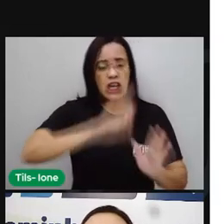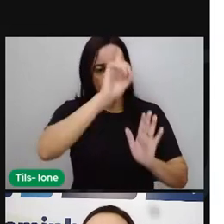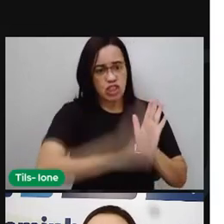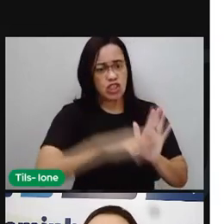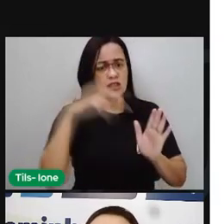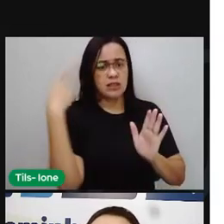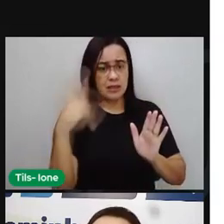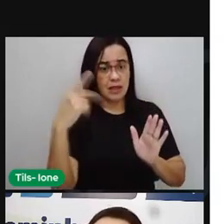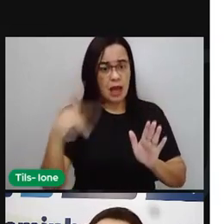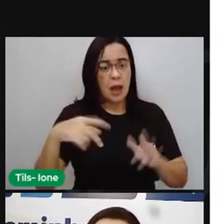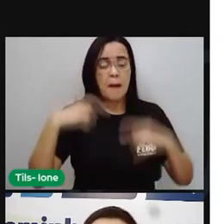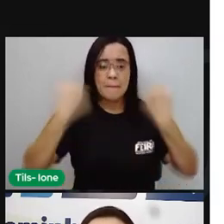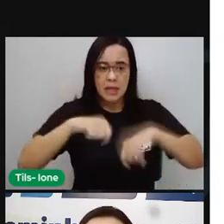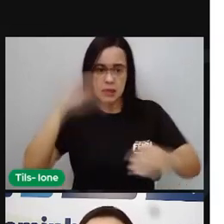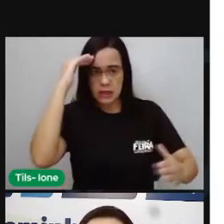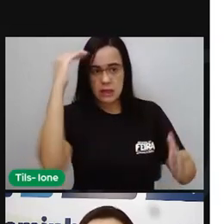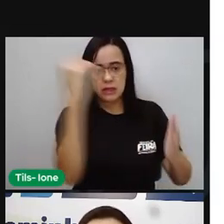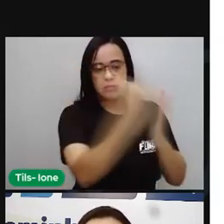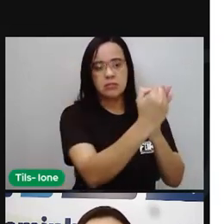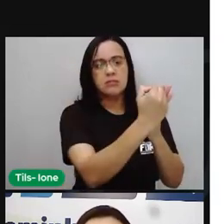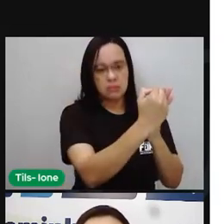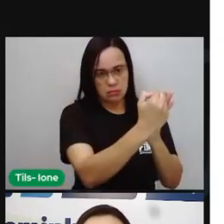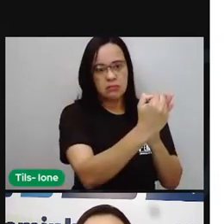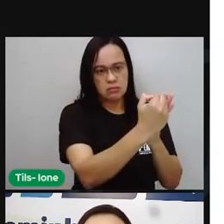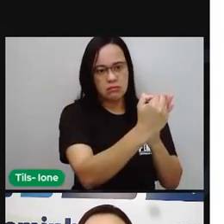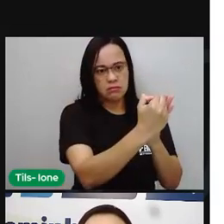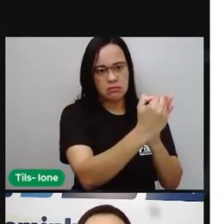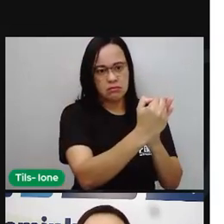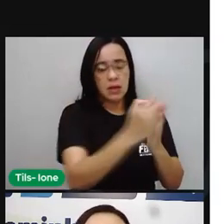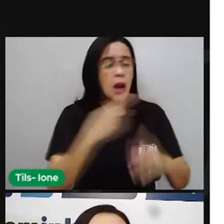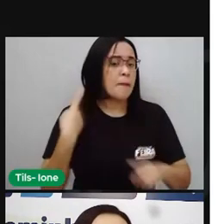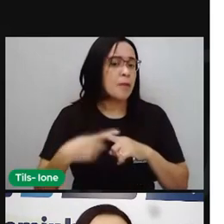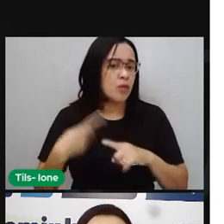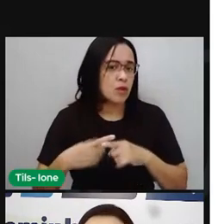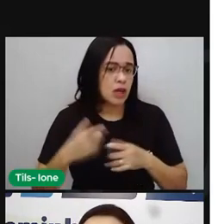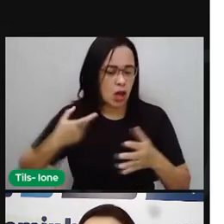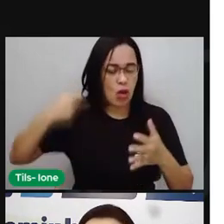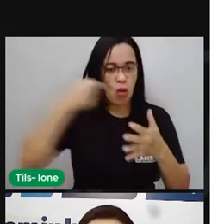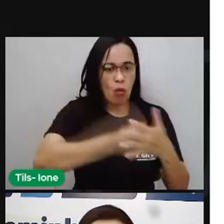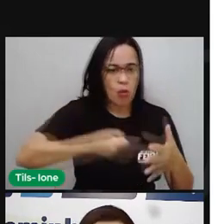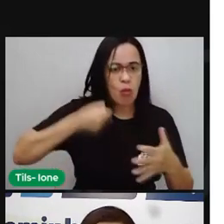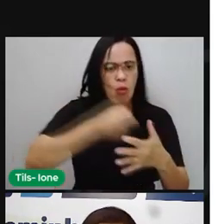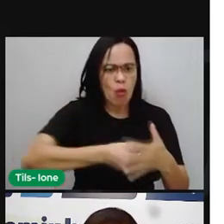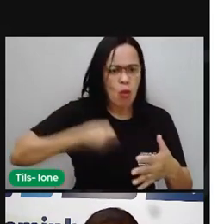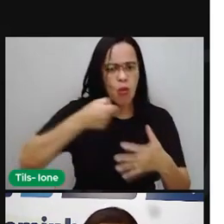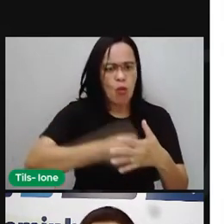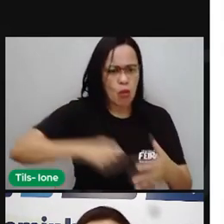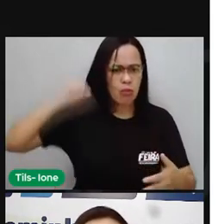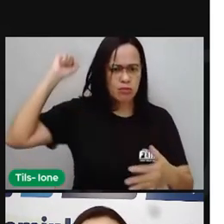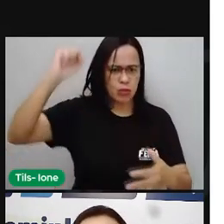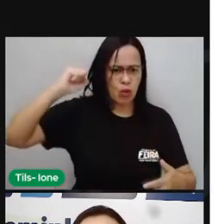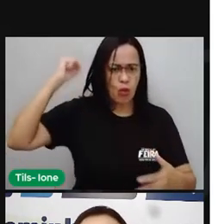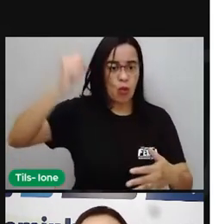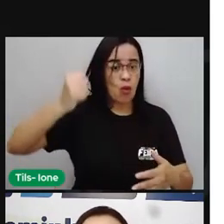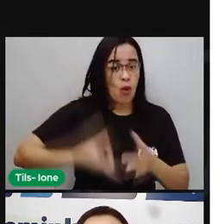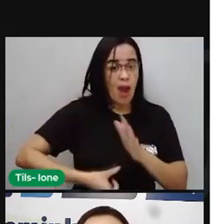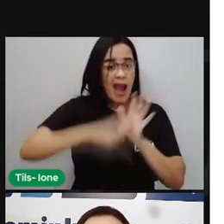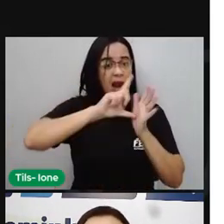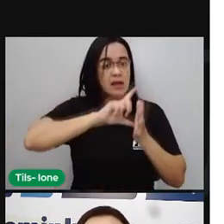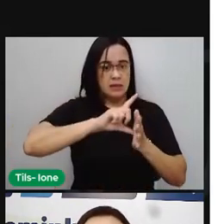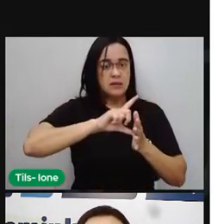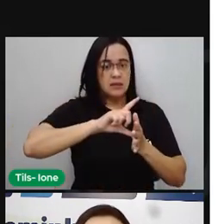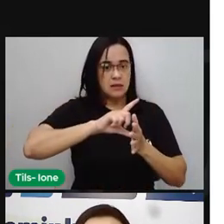muitos outros direitos que os cidadãos brasileiros possuem, né? Em relação aos diversos grupos que a gente tem